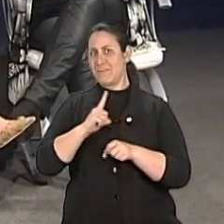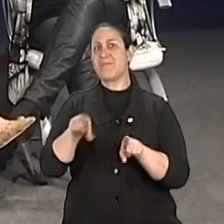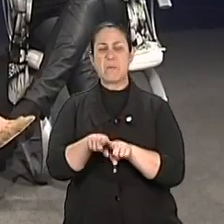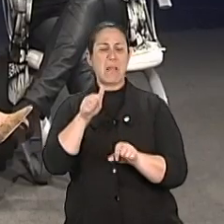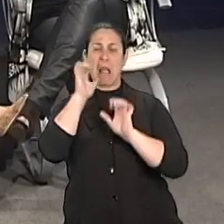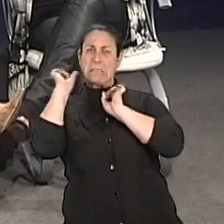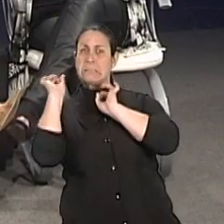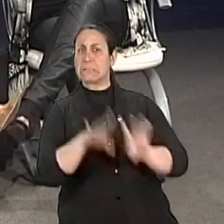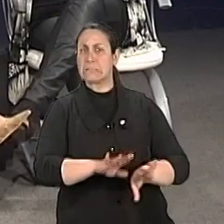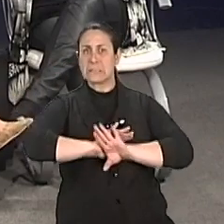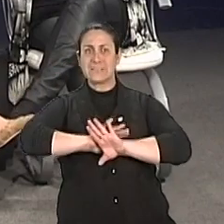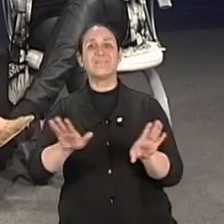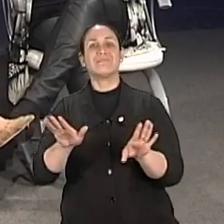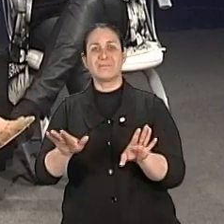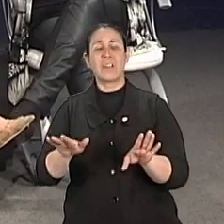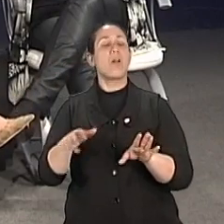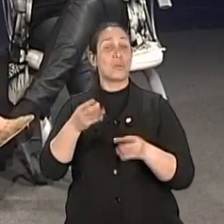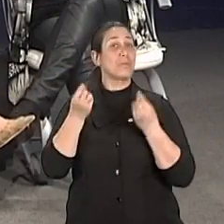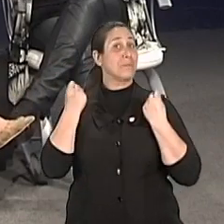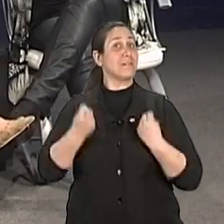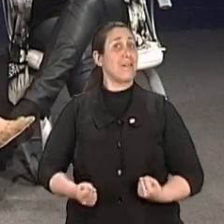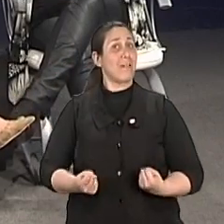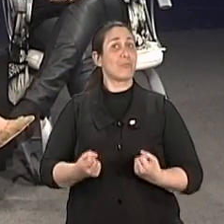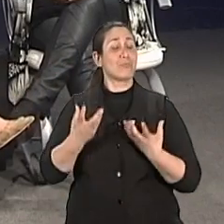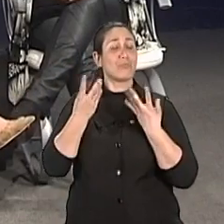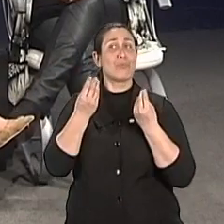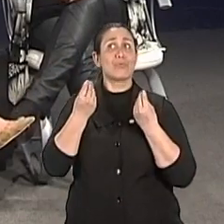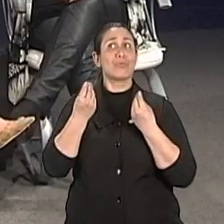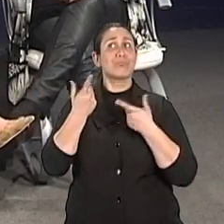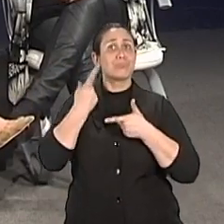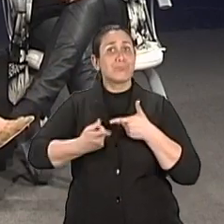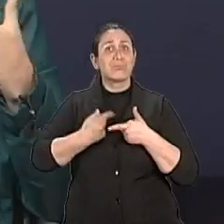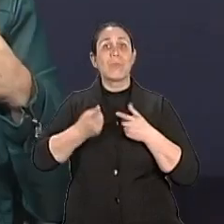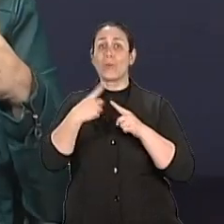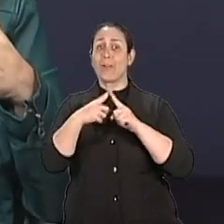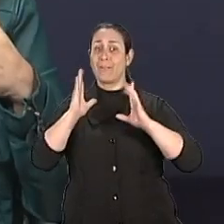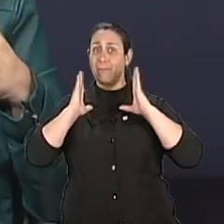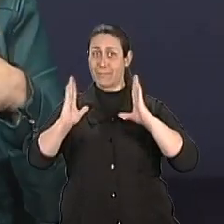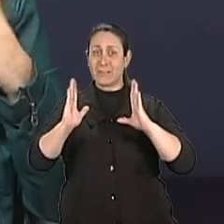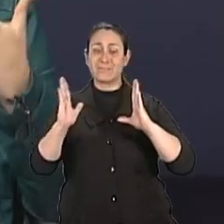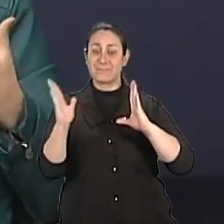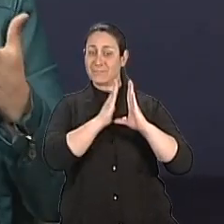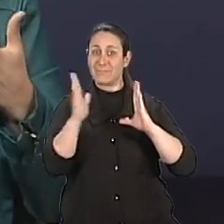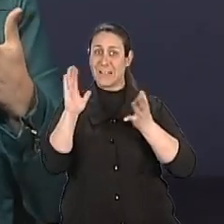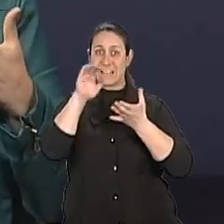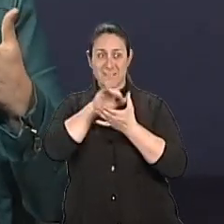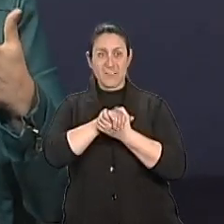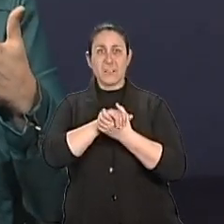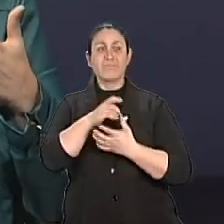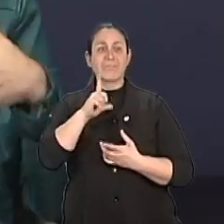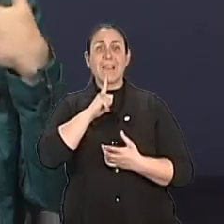é muito pesado, Isso é muito pesado, porque já vem com... já essa fase carrega consigo muitas